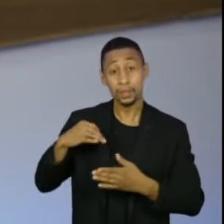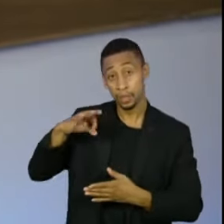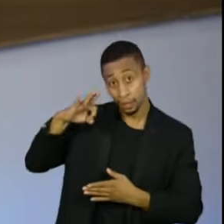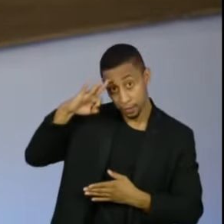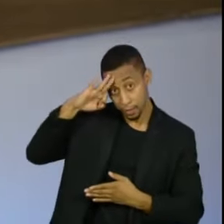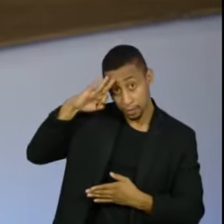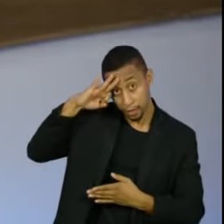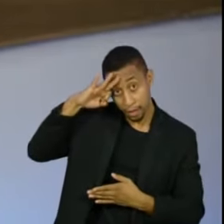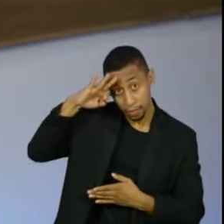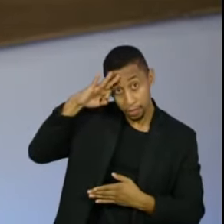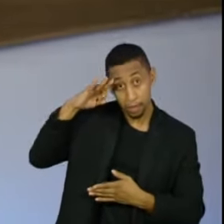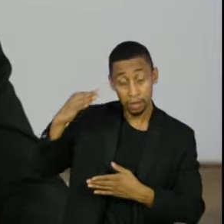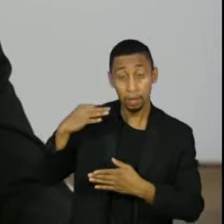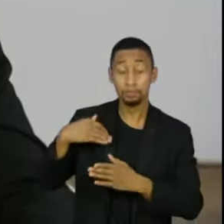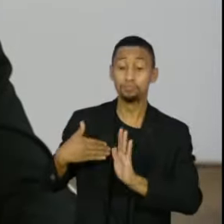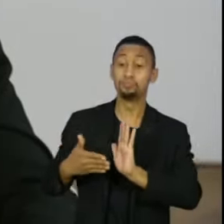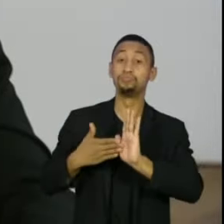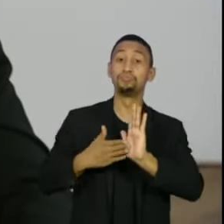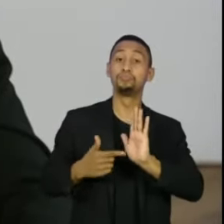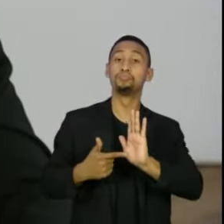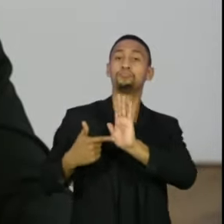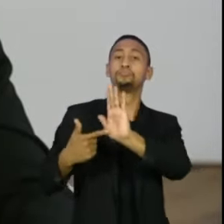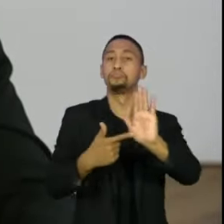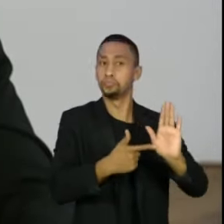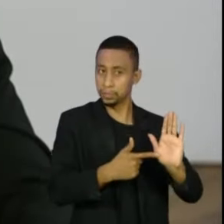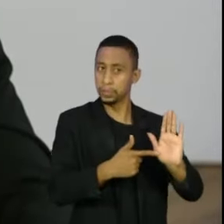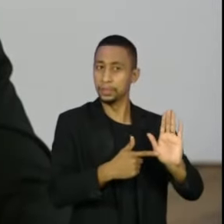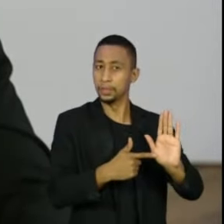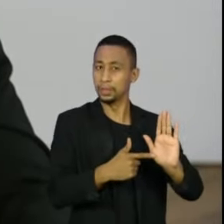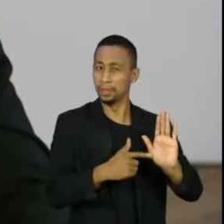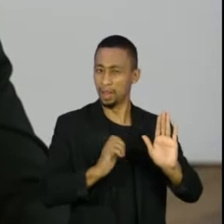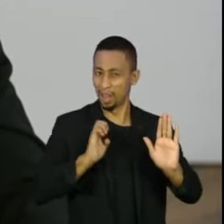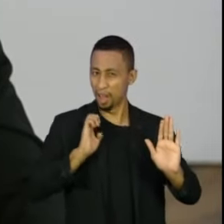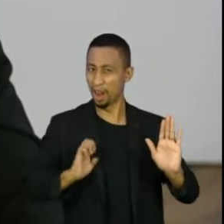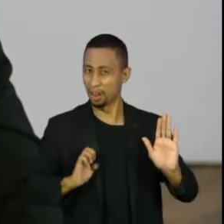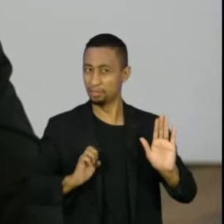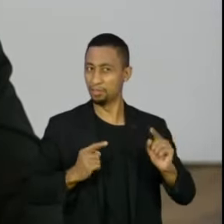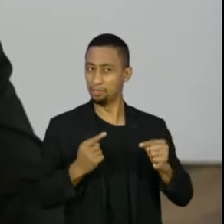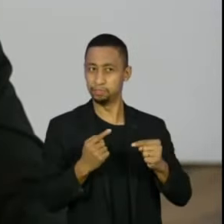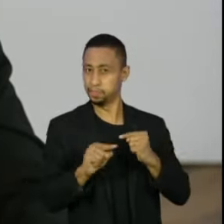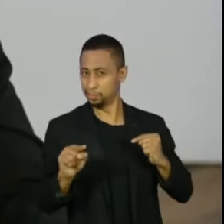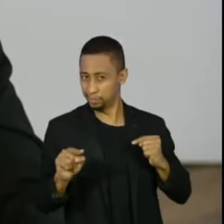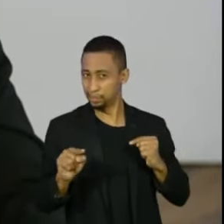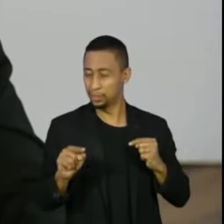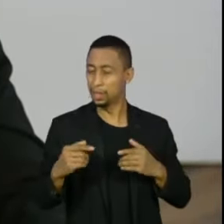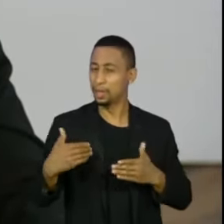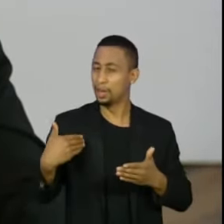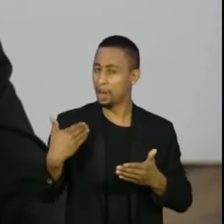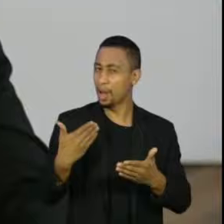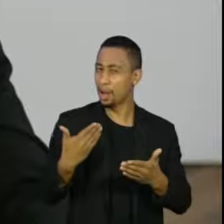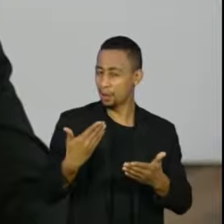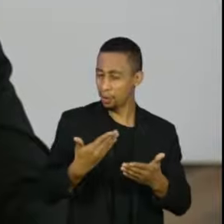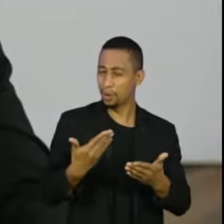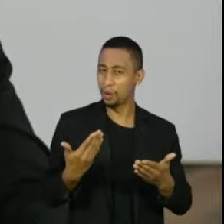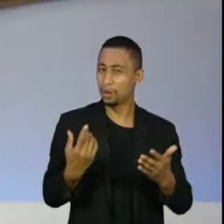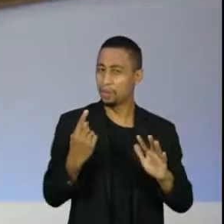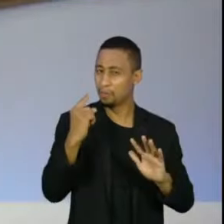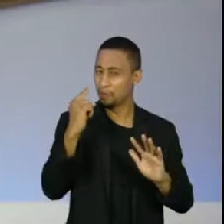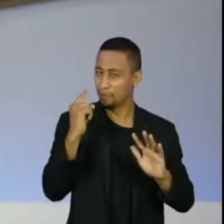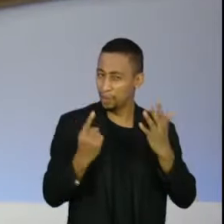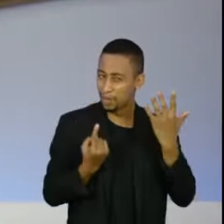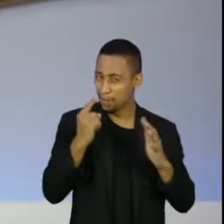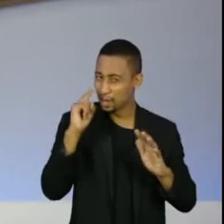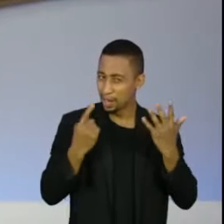é alvo de algumas representações do Conselho de Ética, salvo engano, a primeira delas fez aniversário agora, em fevereiro. São